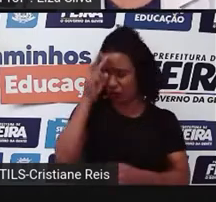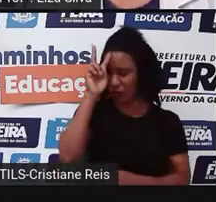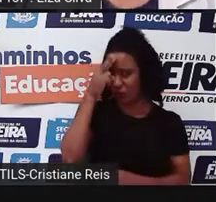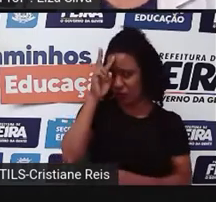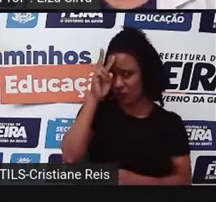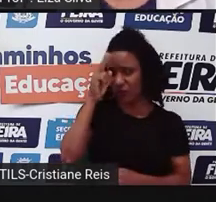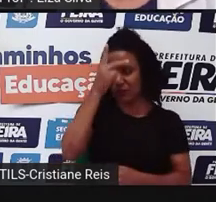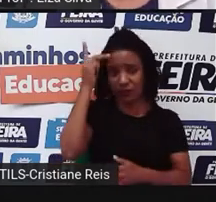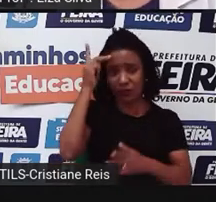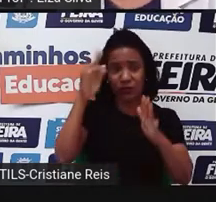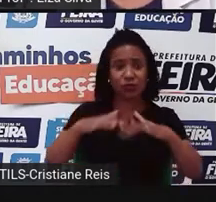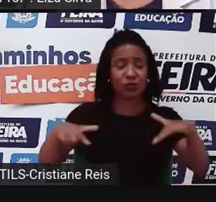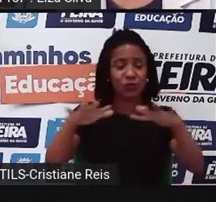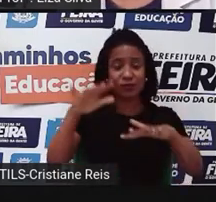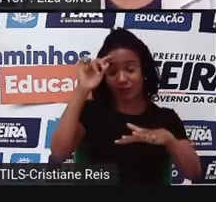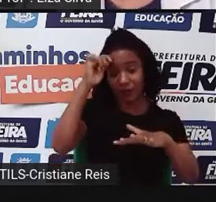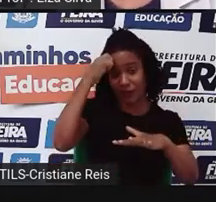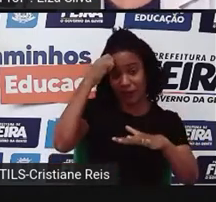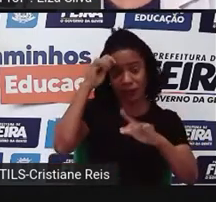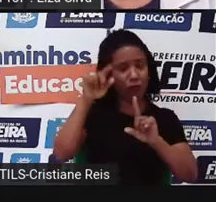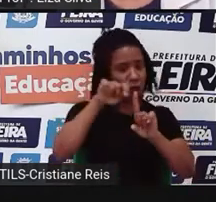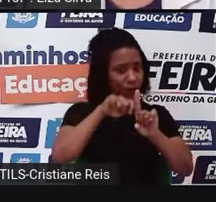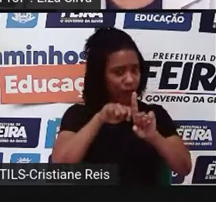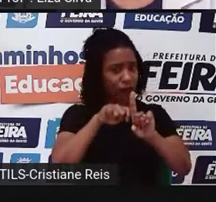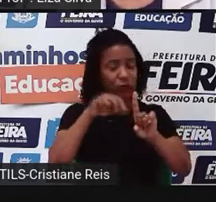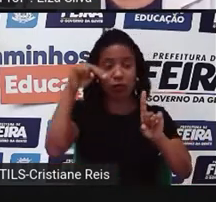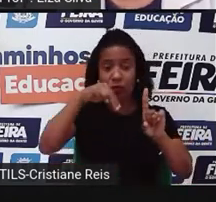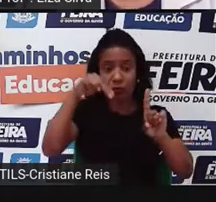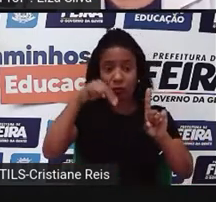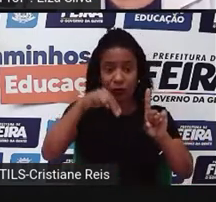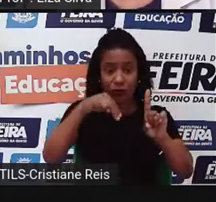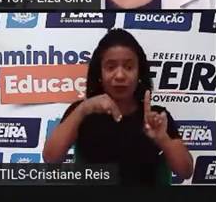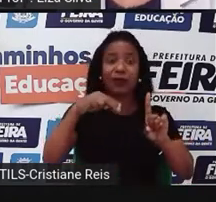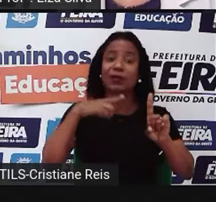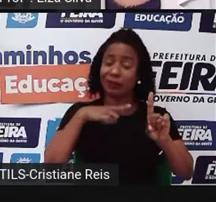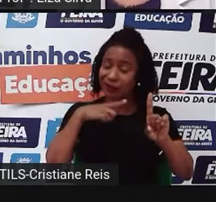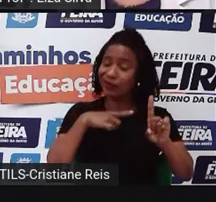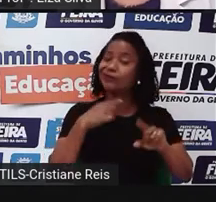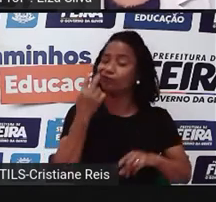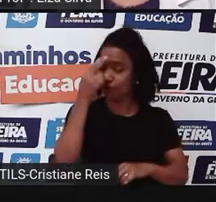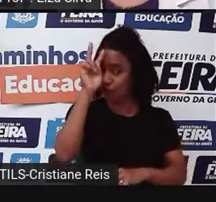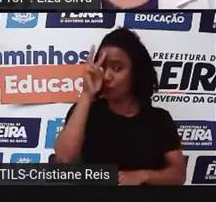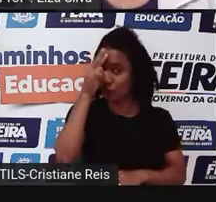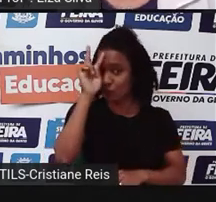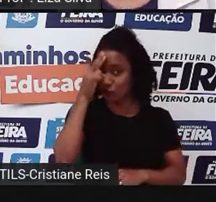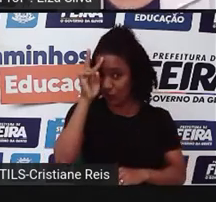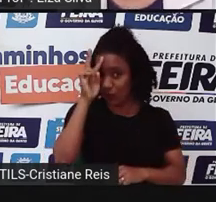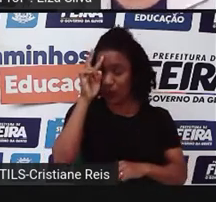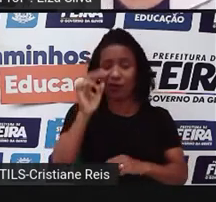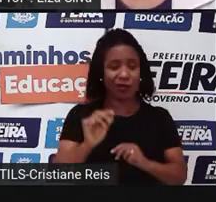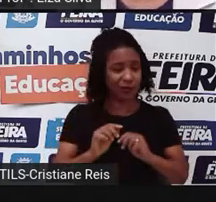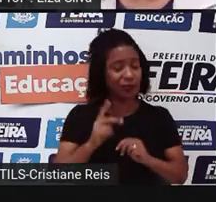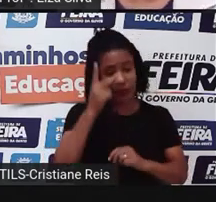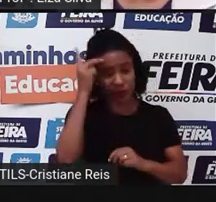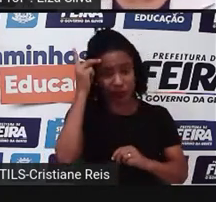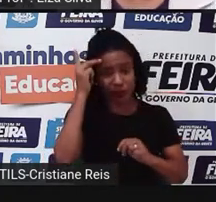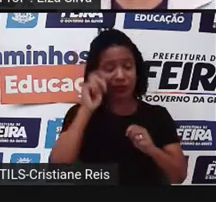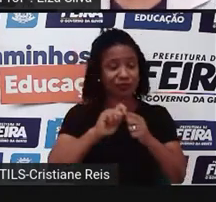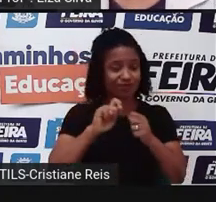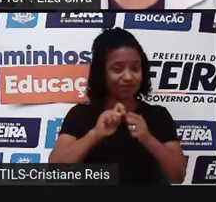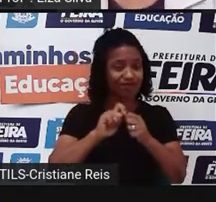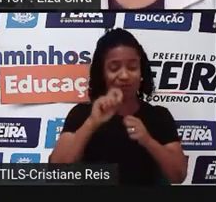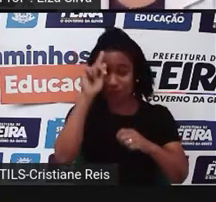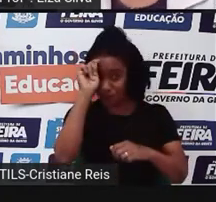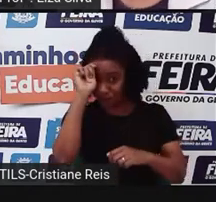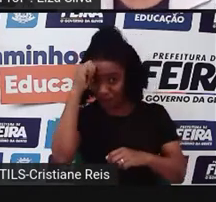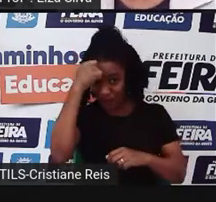mês da história negra, como é conhecido, BHM, é uma celebração anual que oficialmente